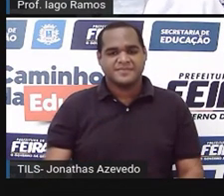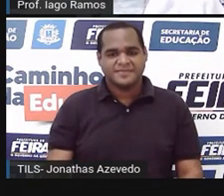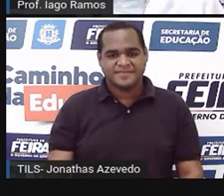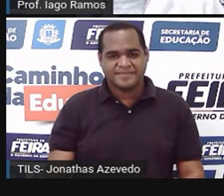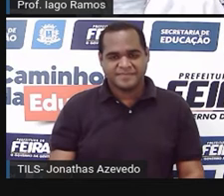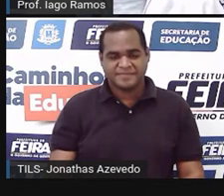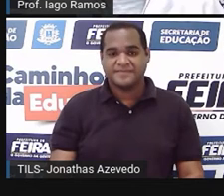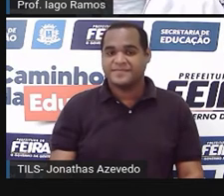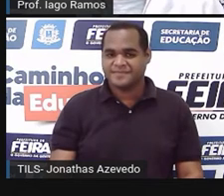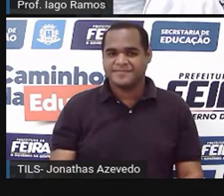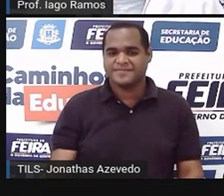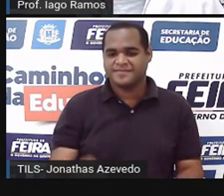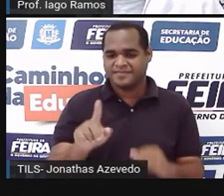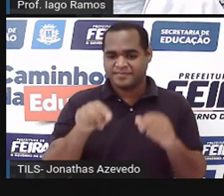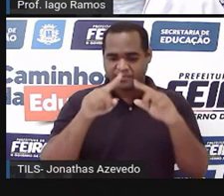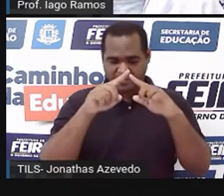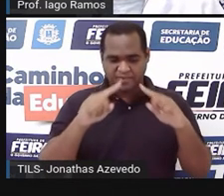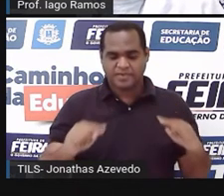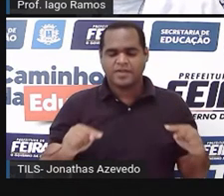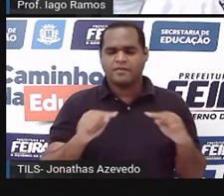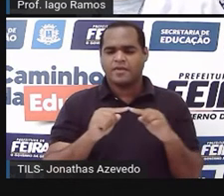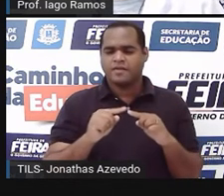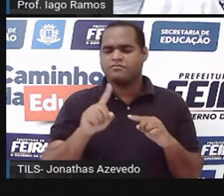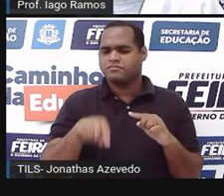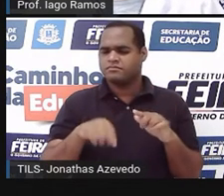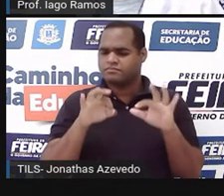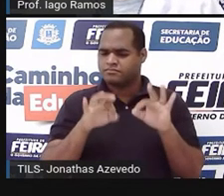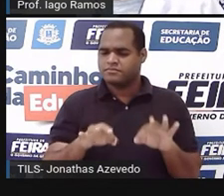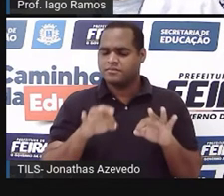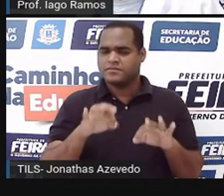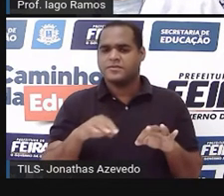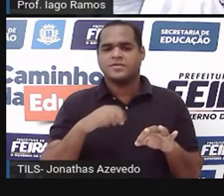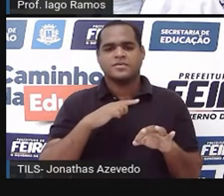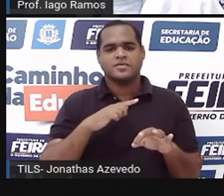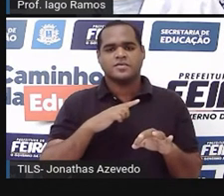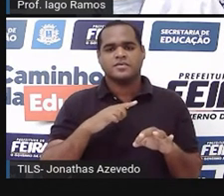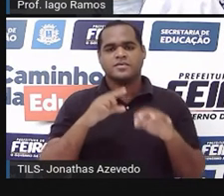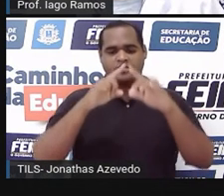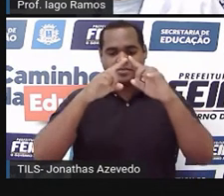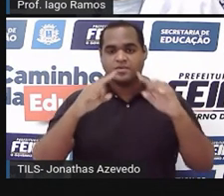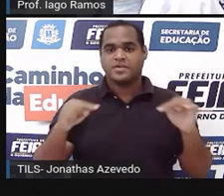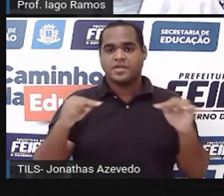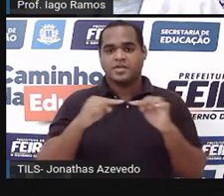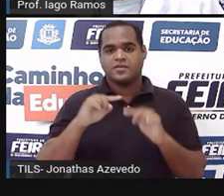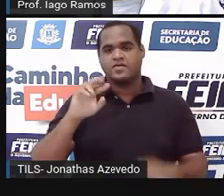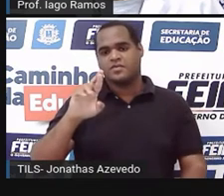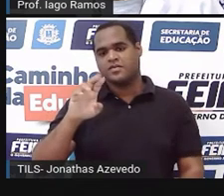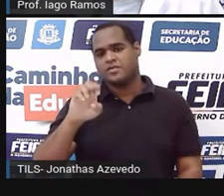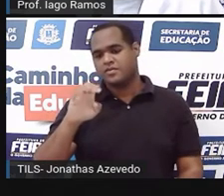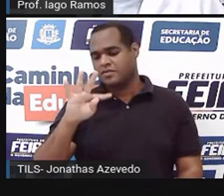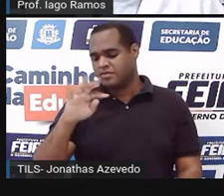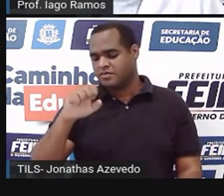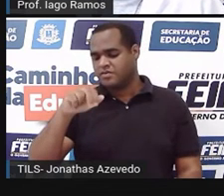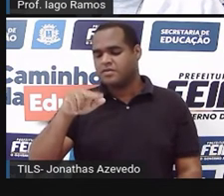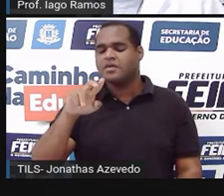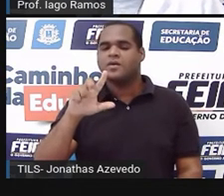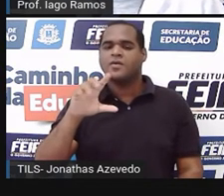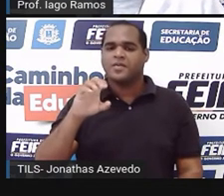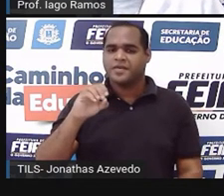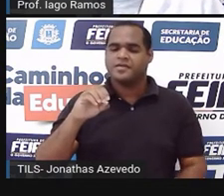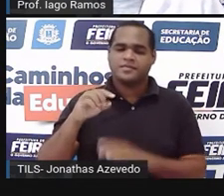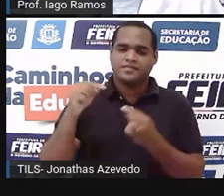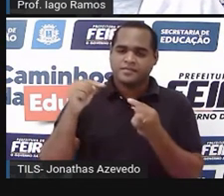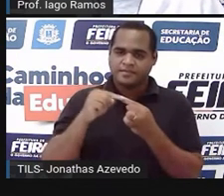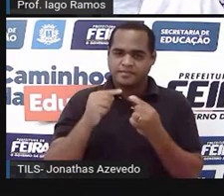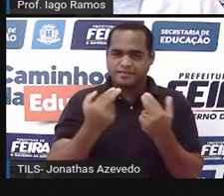então se o triângulo teve um ângulo reto, ele é um triângulo retângulo, tá bom? Se eu